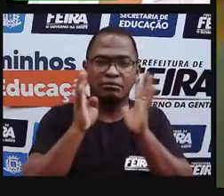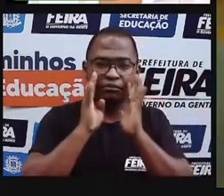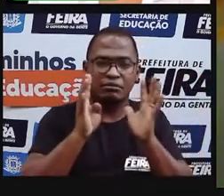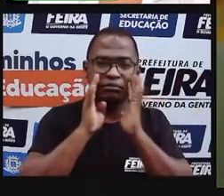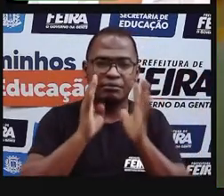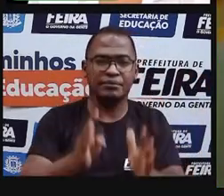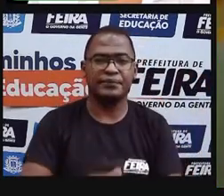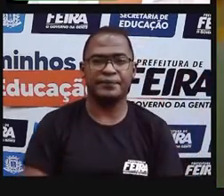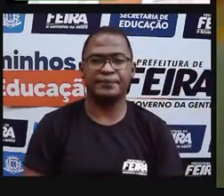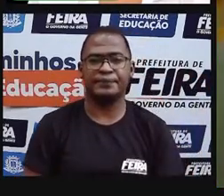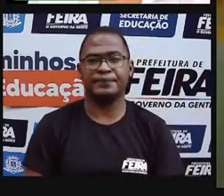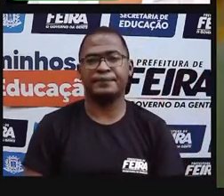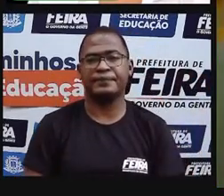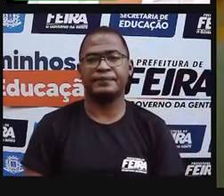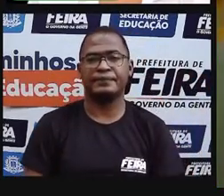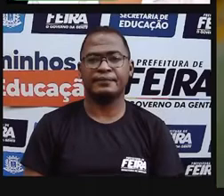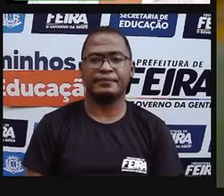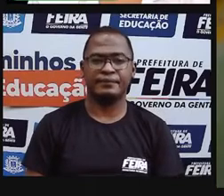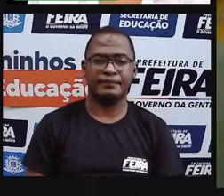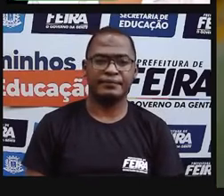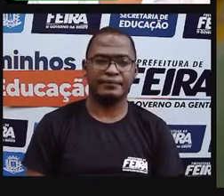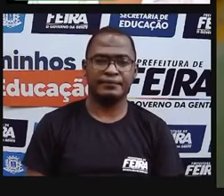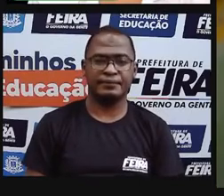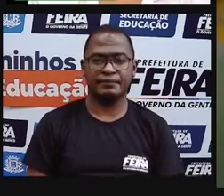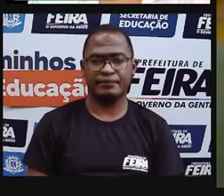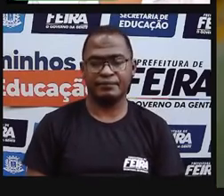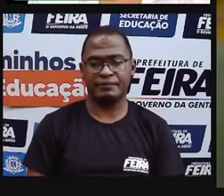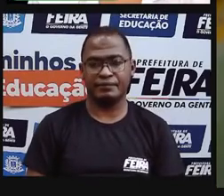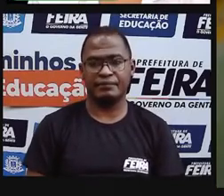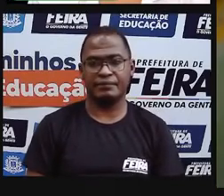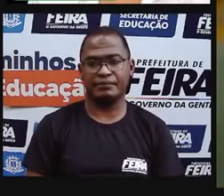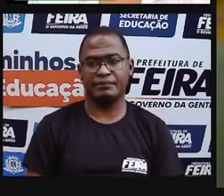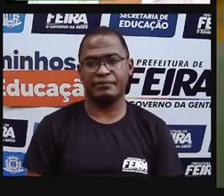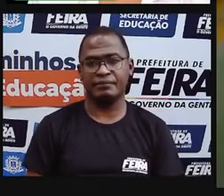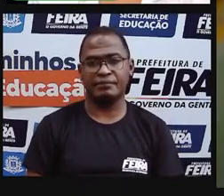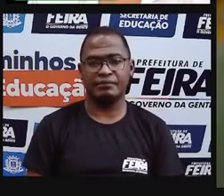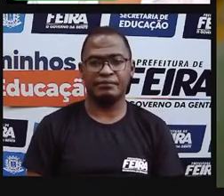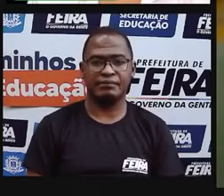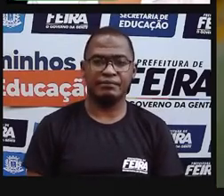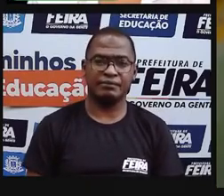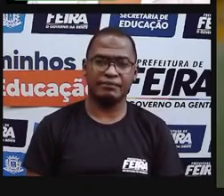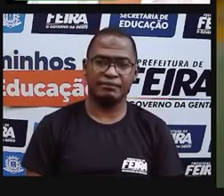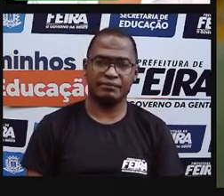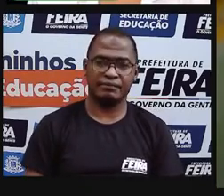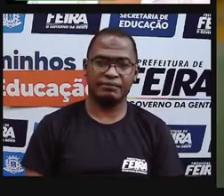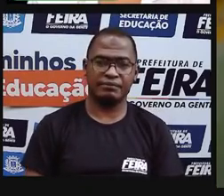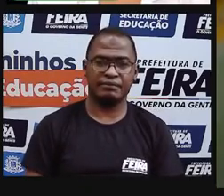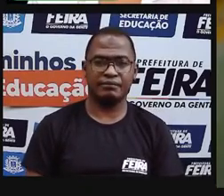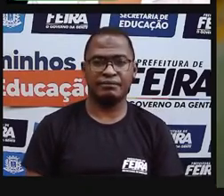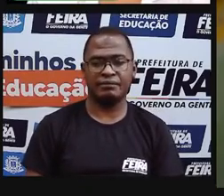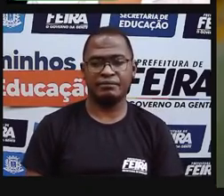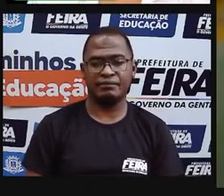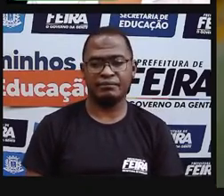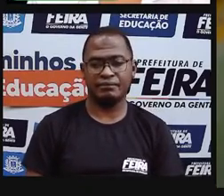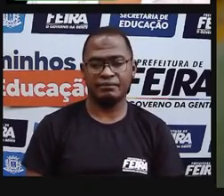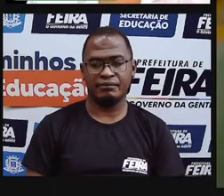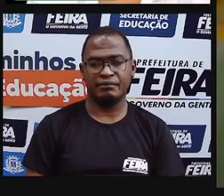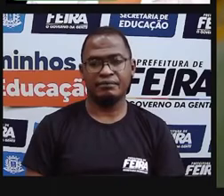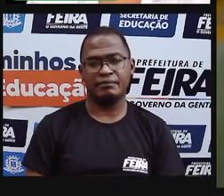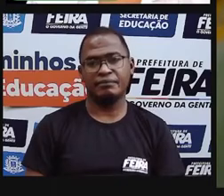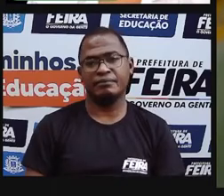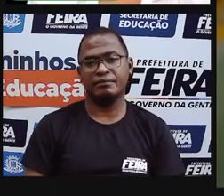O primeiro passo é fazer de alimentos in natura ou minimamente processados à base da alimentação.